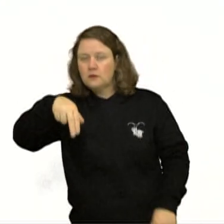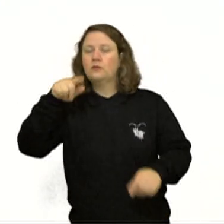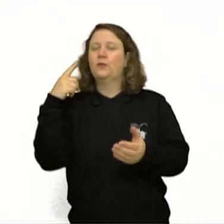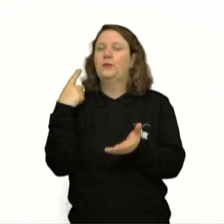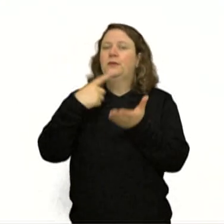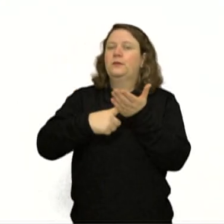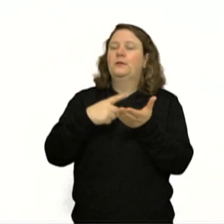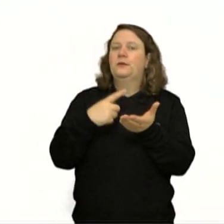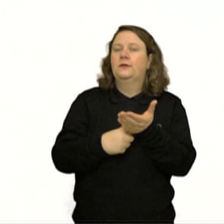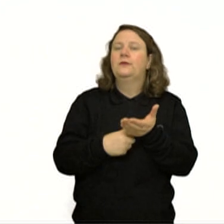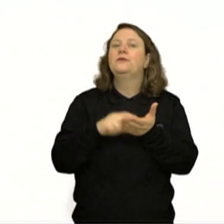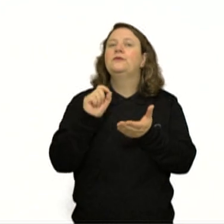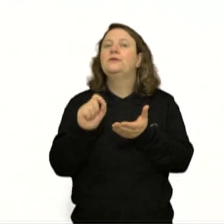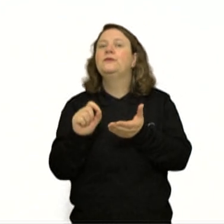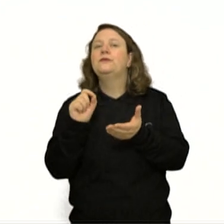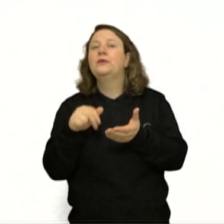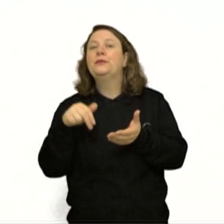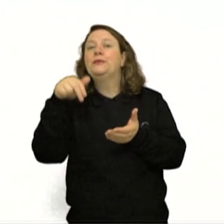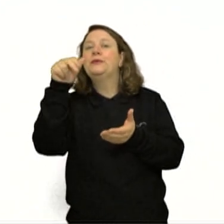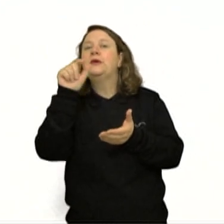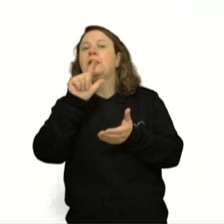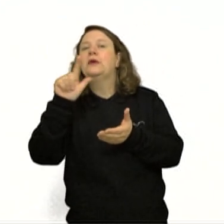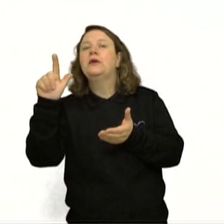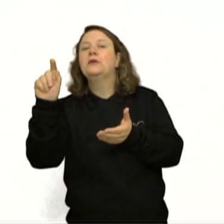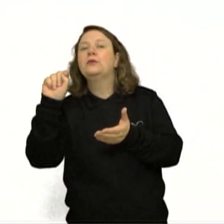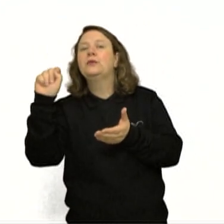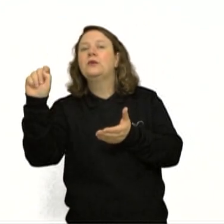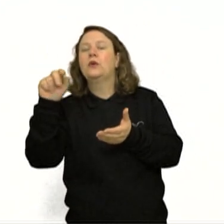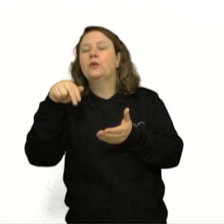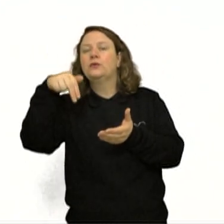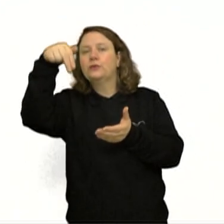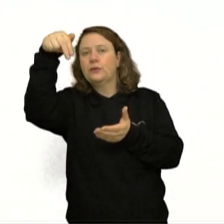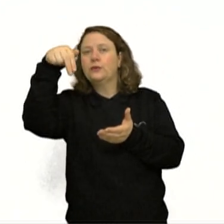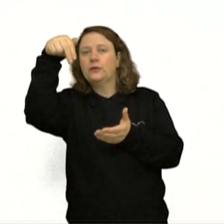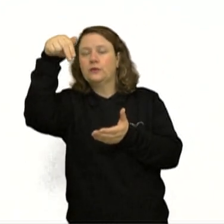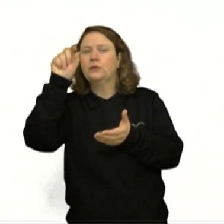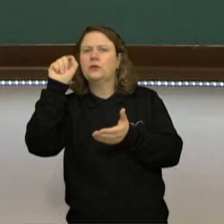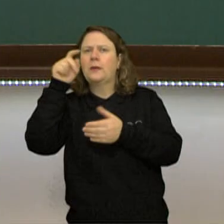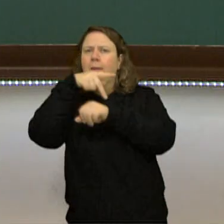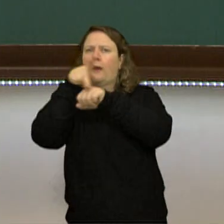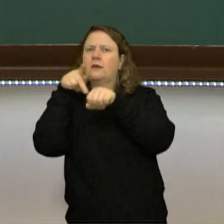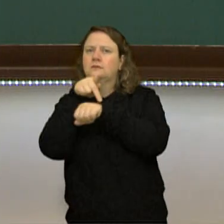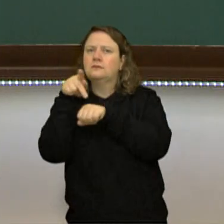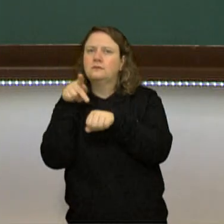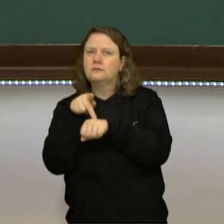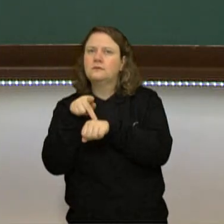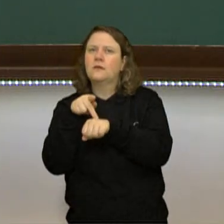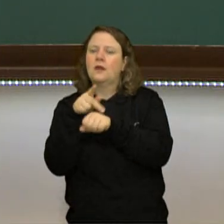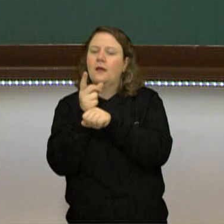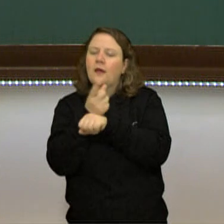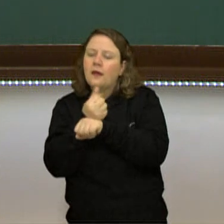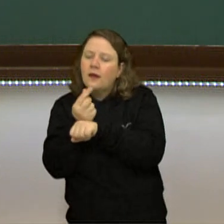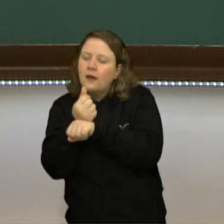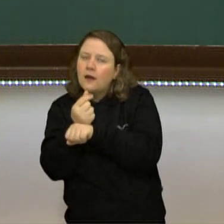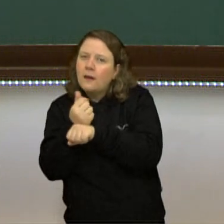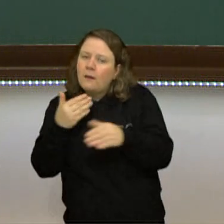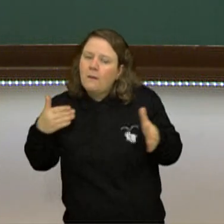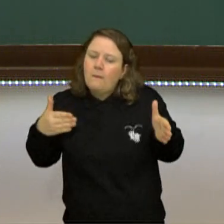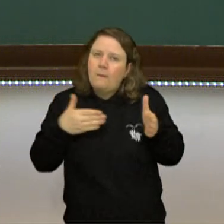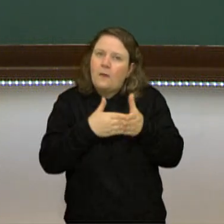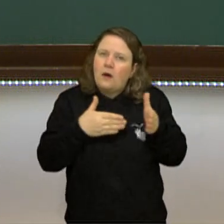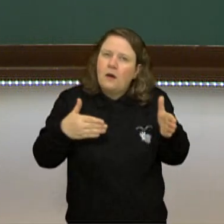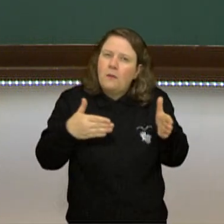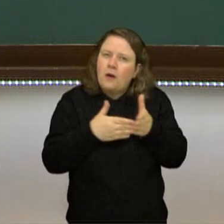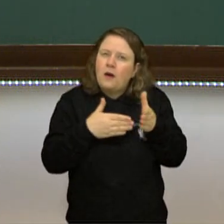Norte, que visava o quê? Era uma grande aliança dos países capitalistas para impedir avanços